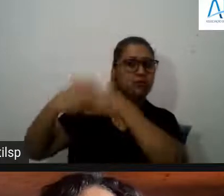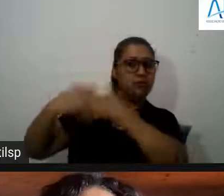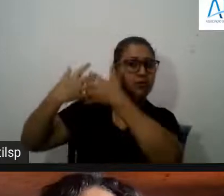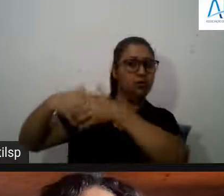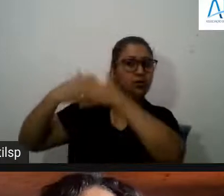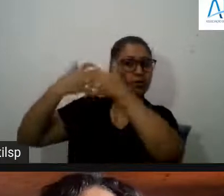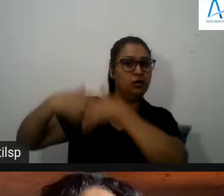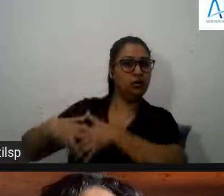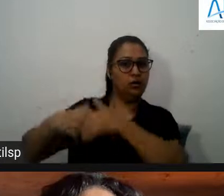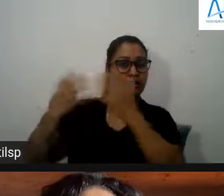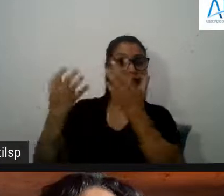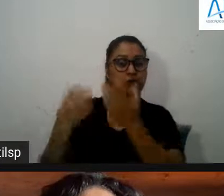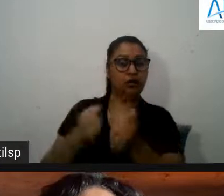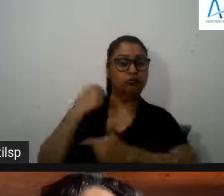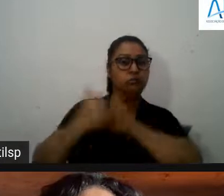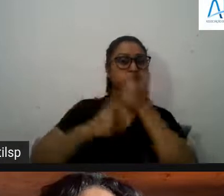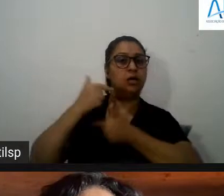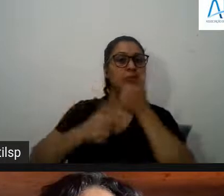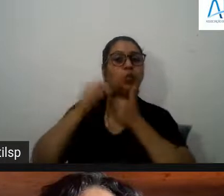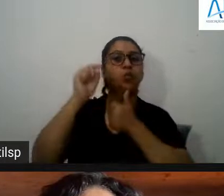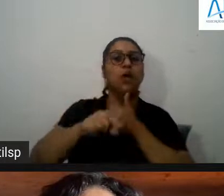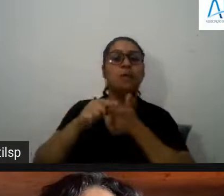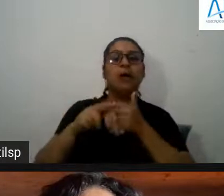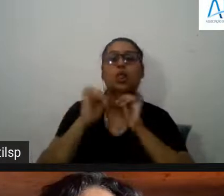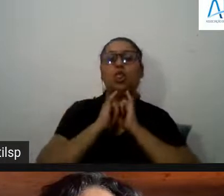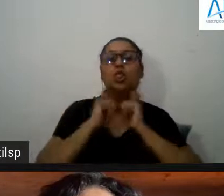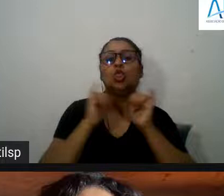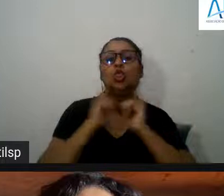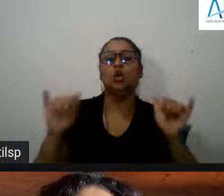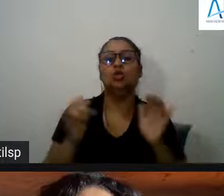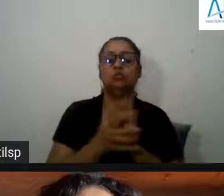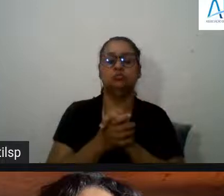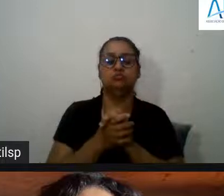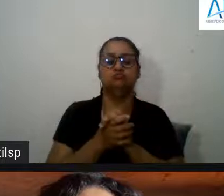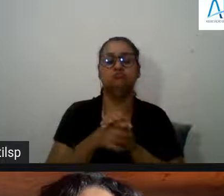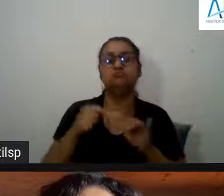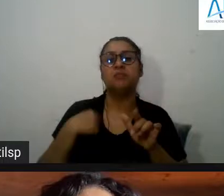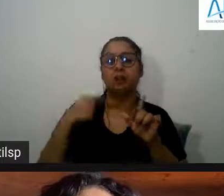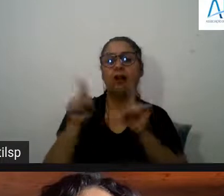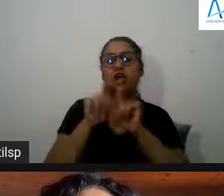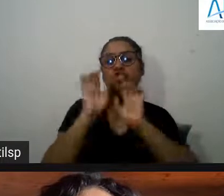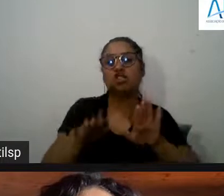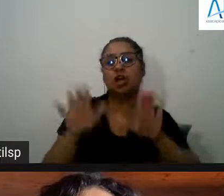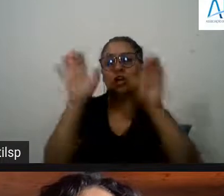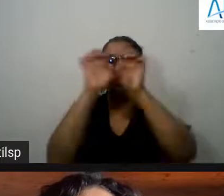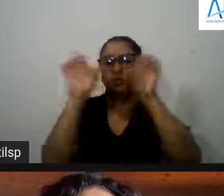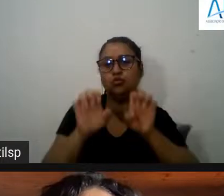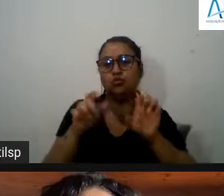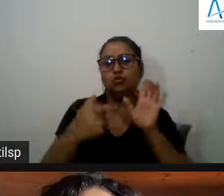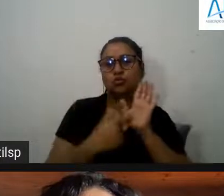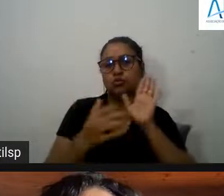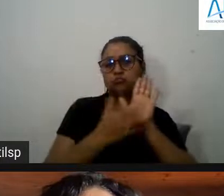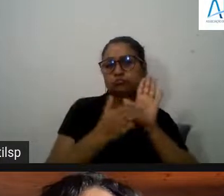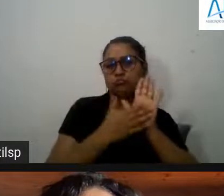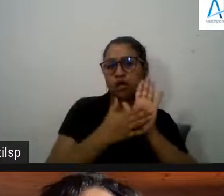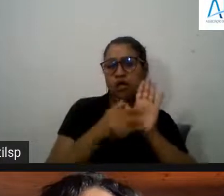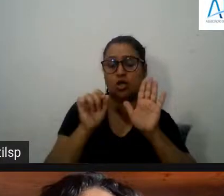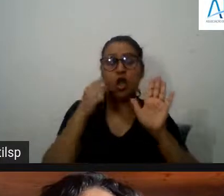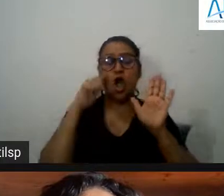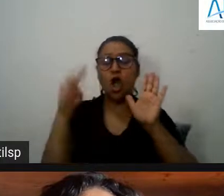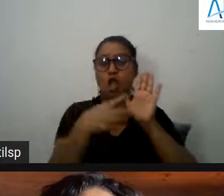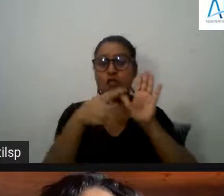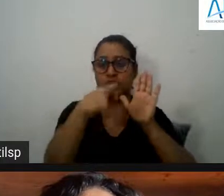vamos trabalhar o que é que é uma notícia e depois temos a estrutura da notícia e convocar e dizer à pessoa olha agora